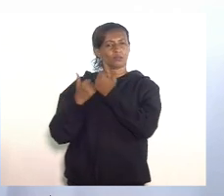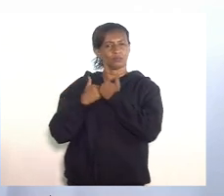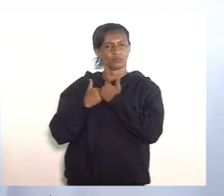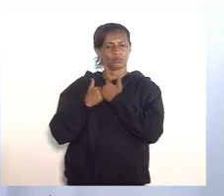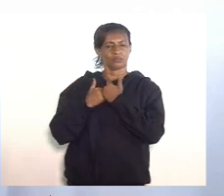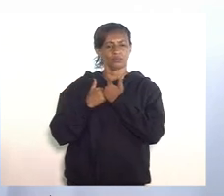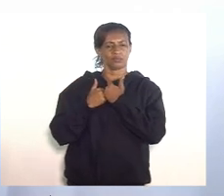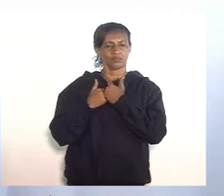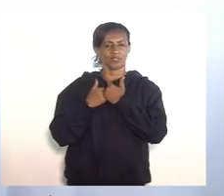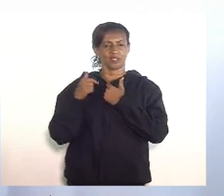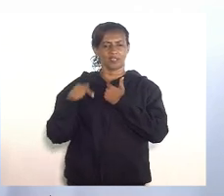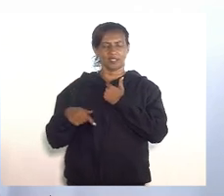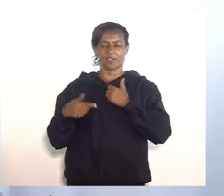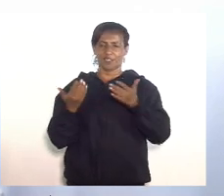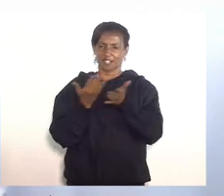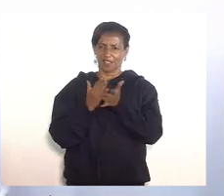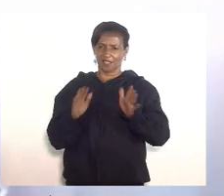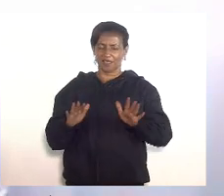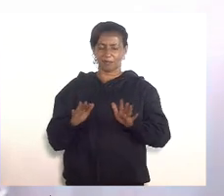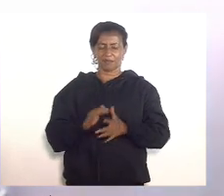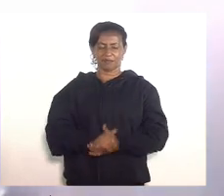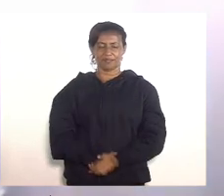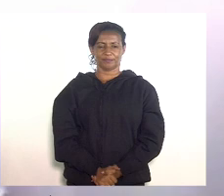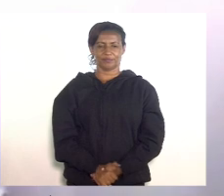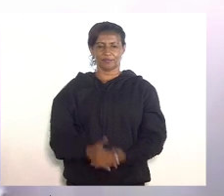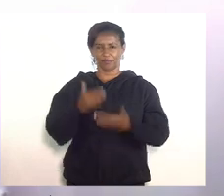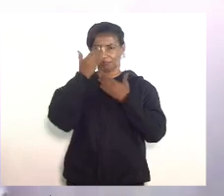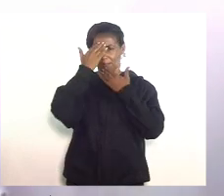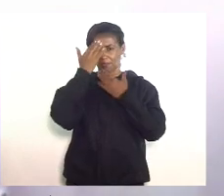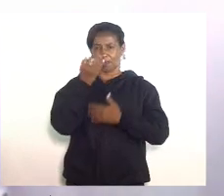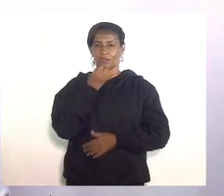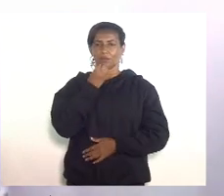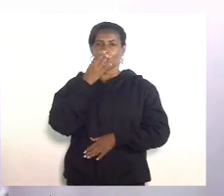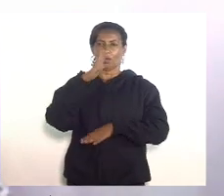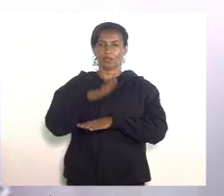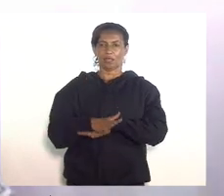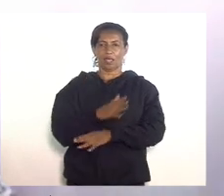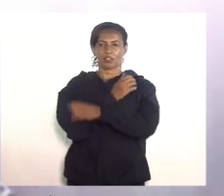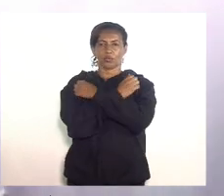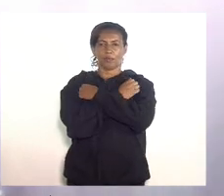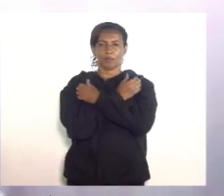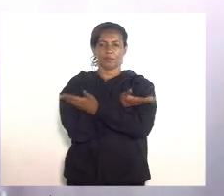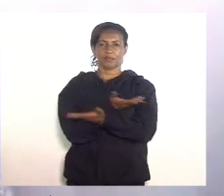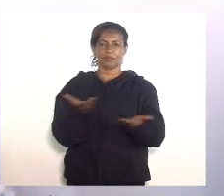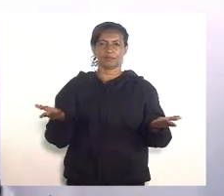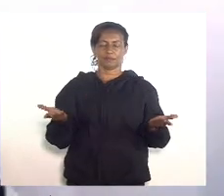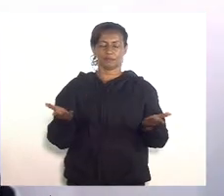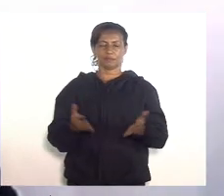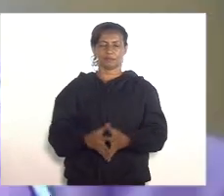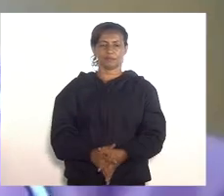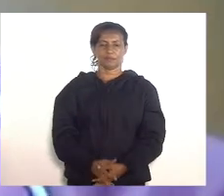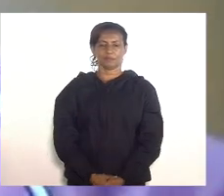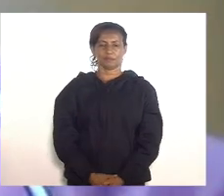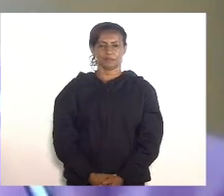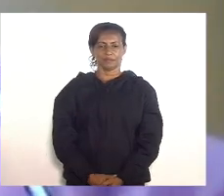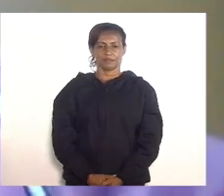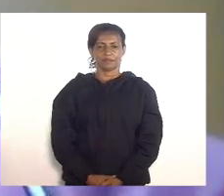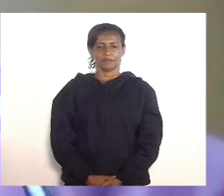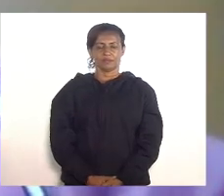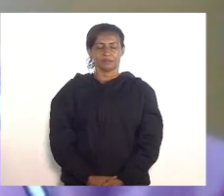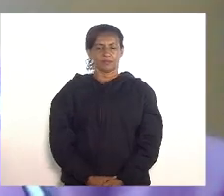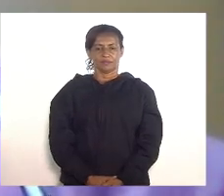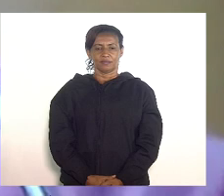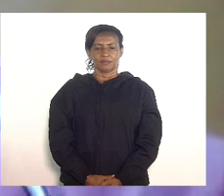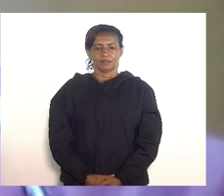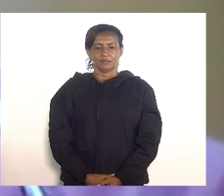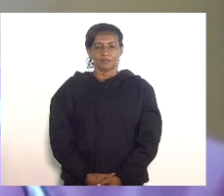da sessão que acabamos de encerrar obrigada boa tarde um abraço a todos e todas muito obrigada obrigado deputada Marta